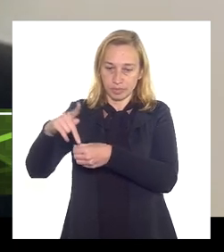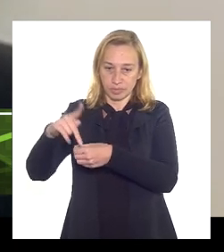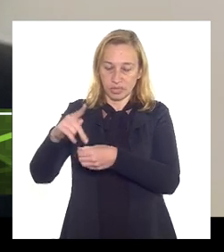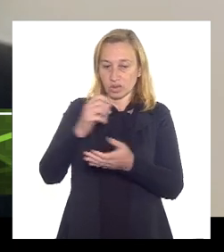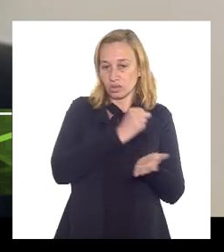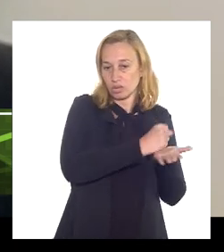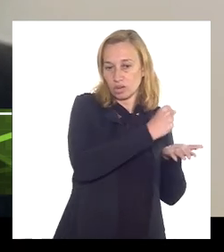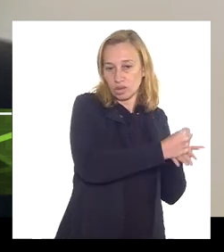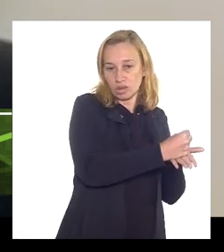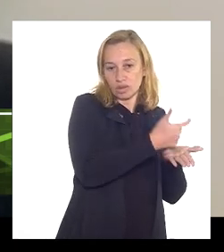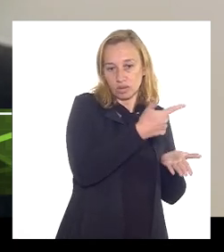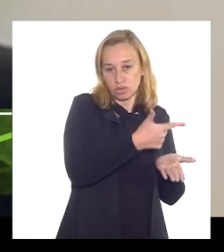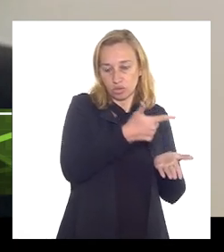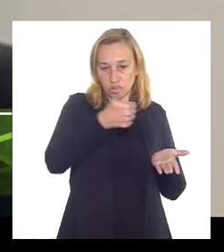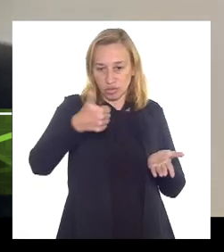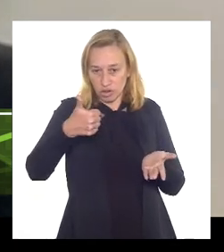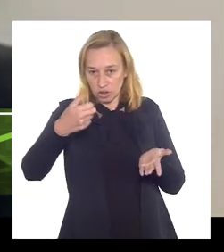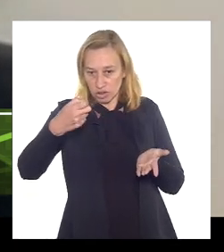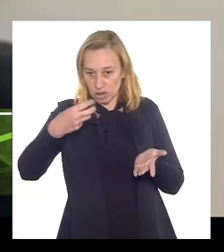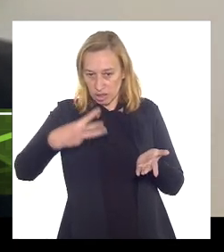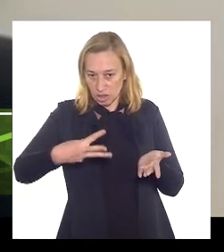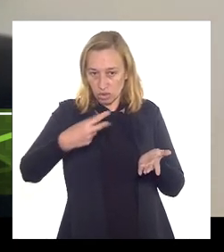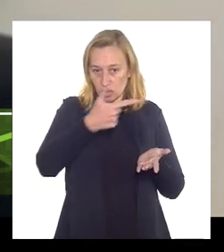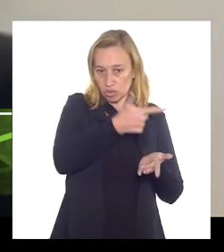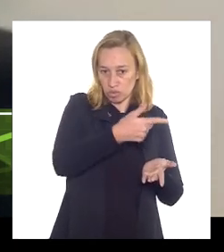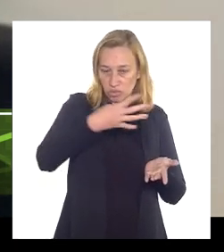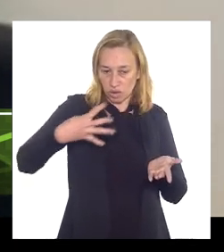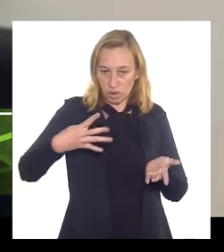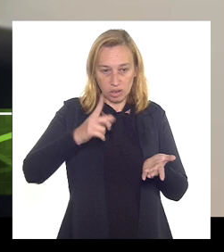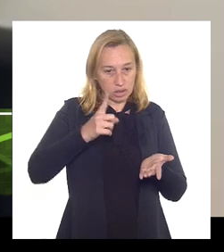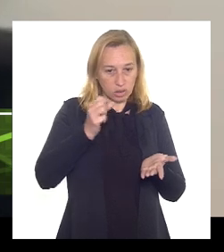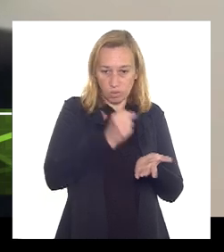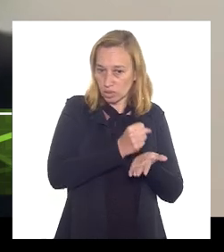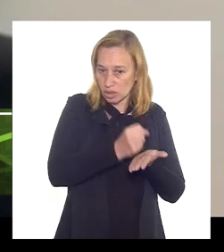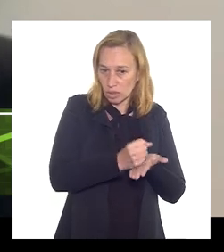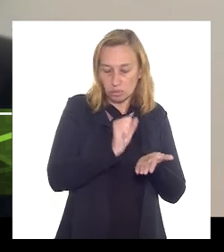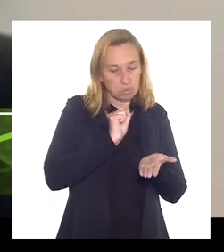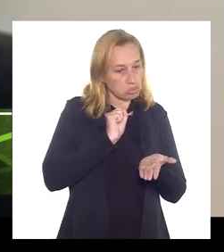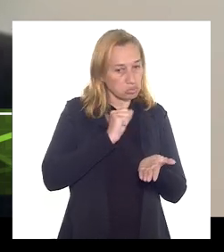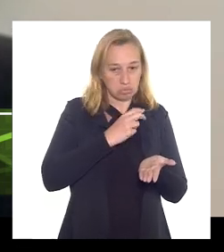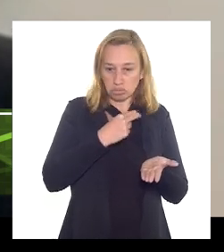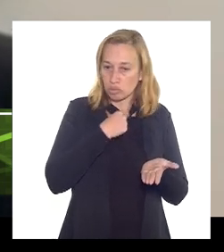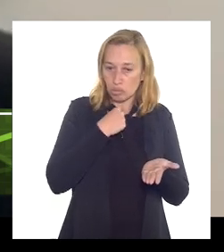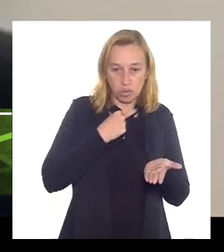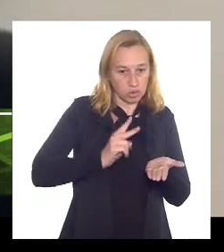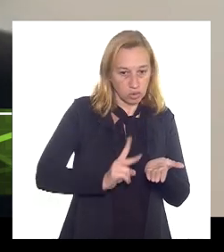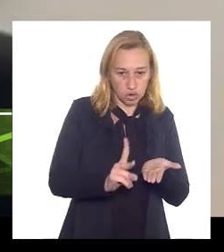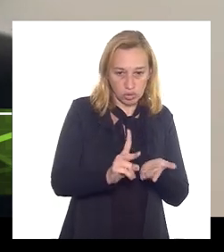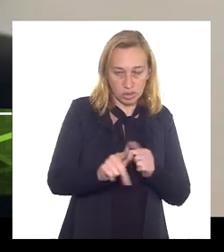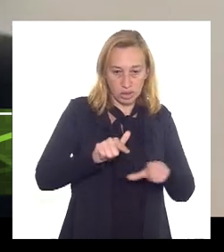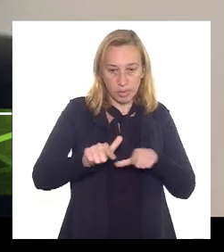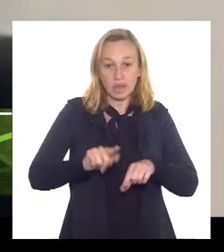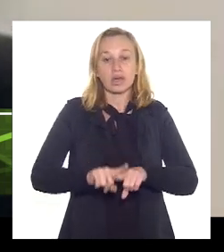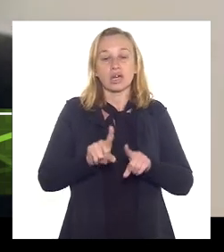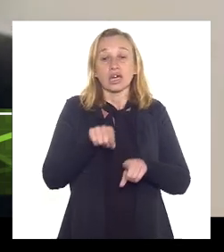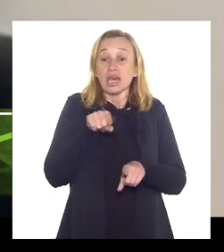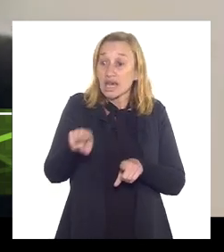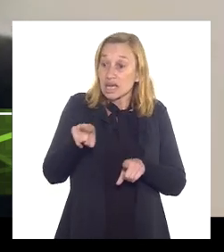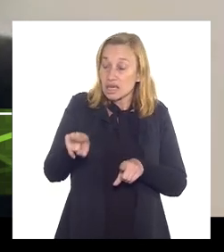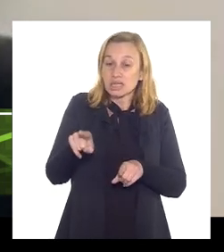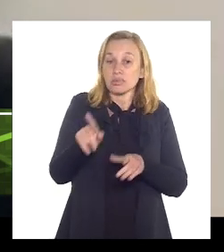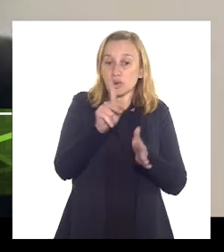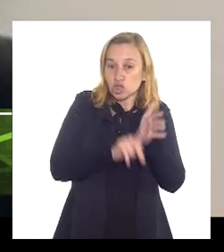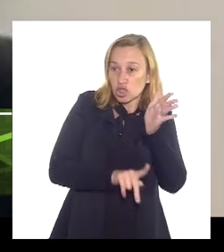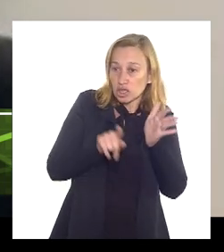2023, 2024. Então, se não forem recontratadas, elas talvez não possam permanecer operando. E esse projeto que o senhor acabou de